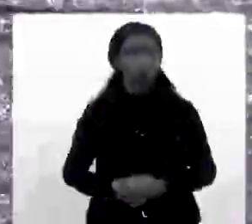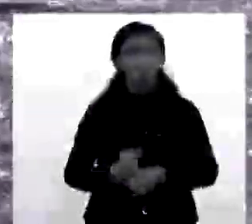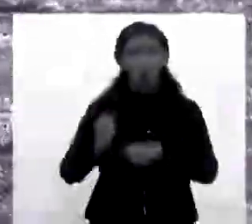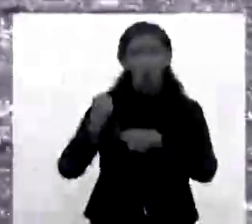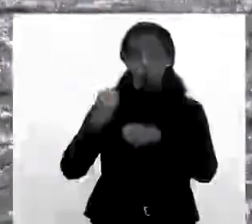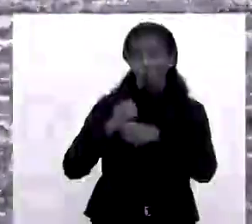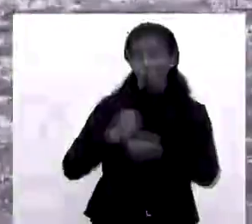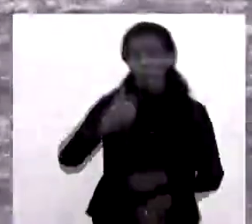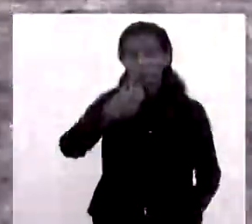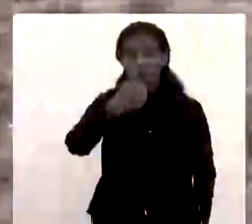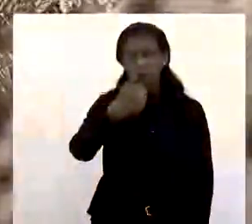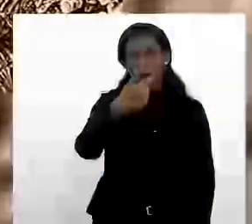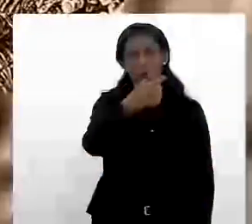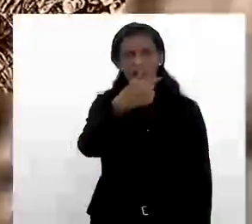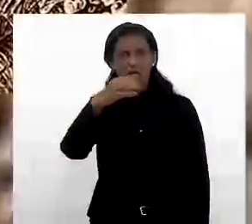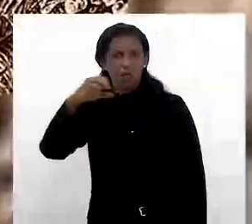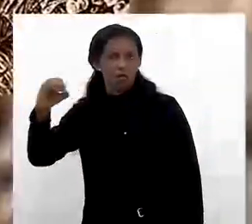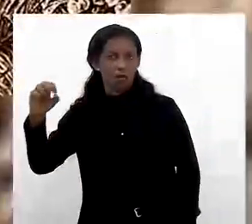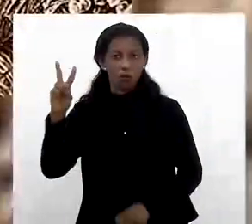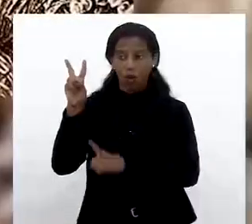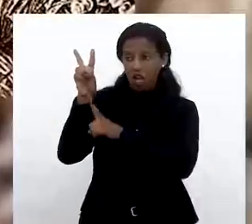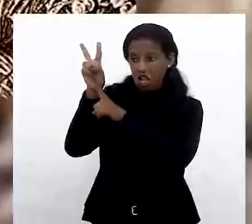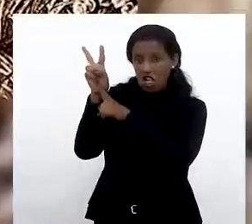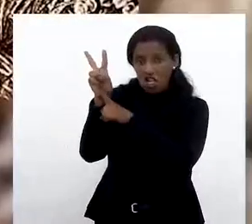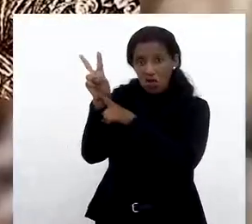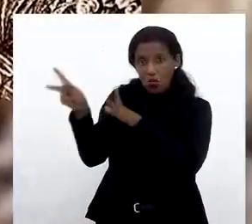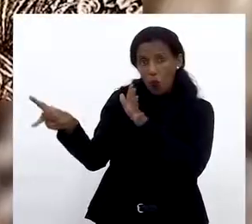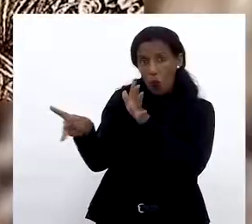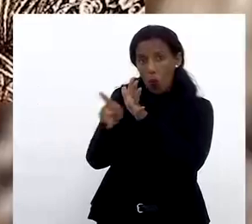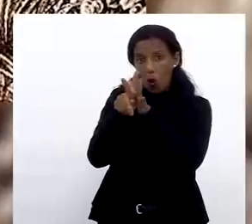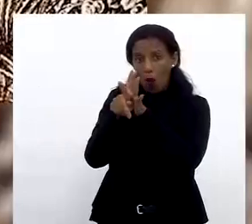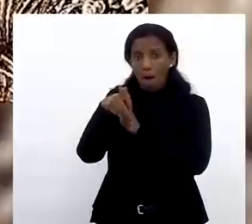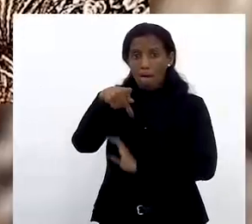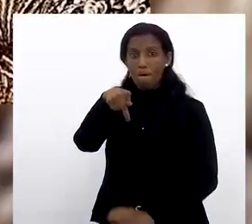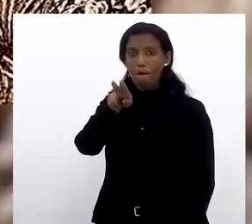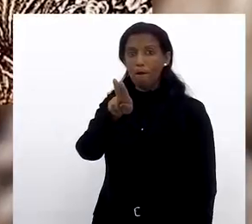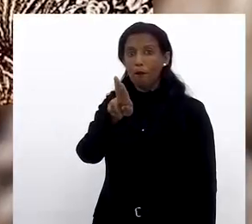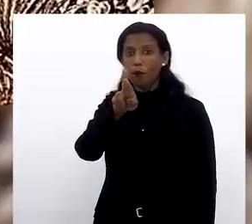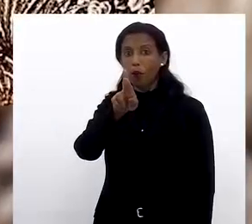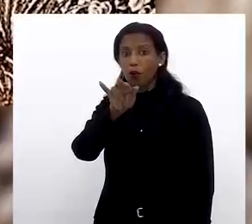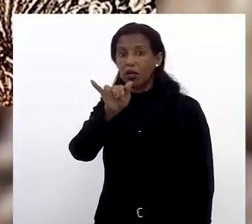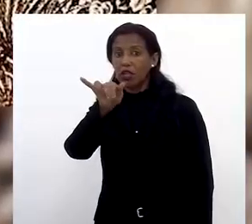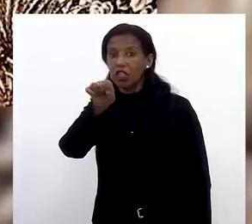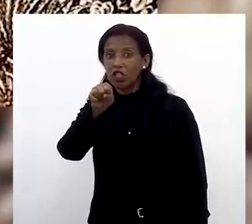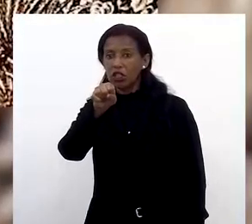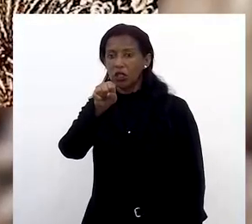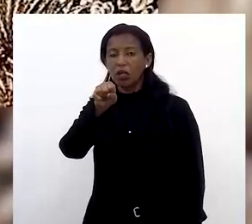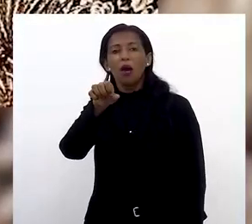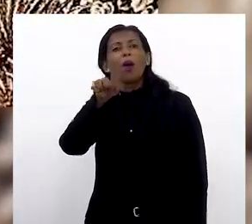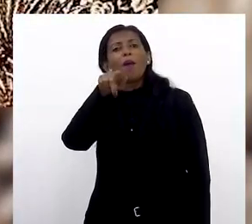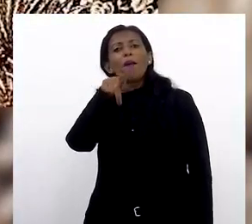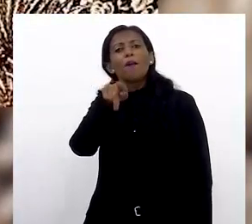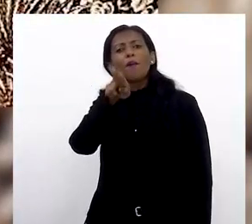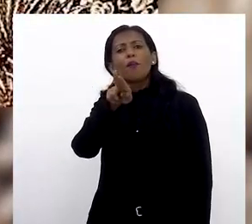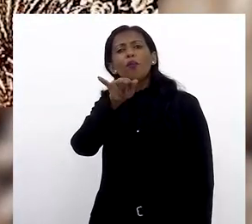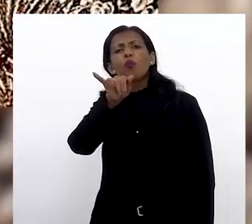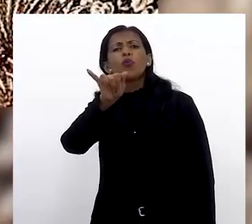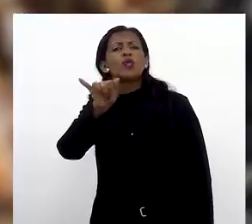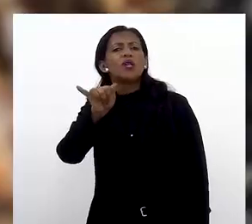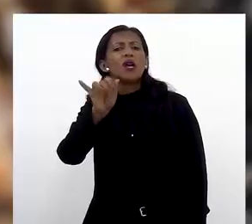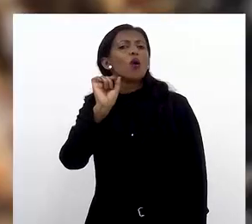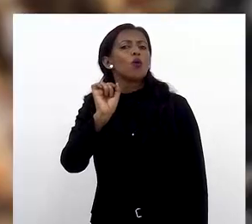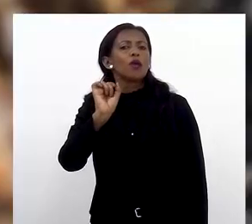estado do Rio de Janeiro. Nos anos 1700, eram os índios coroados e os puris que viviam aqui.